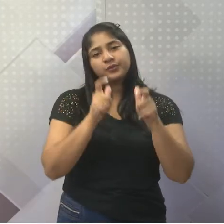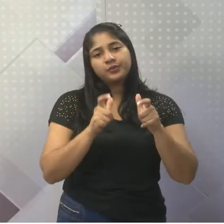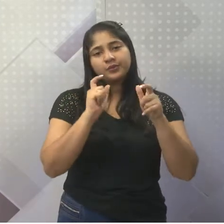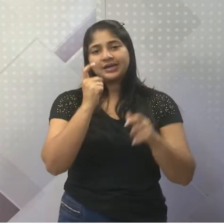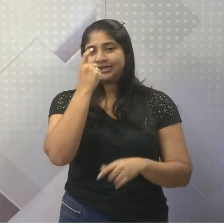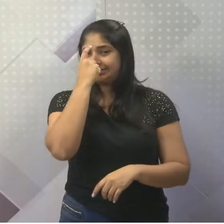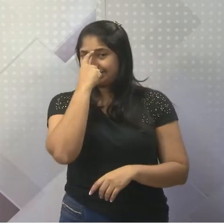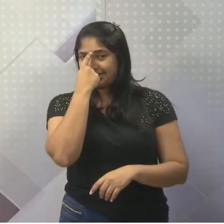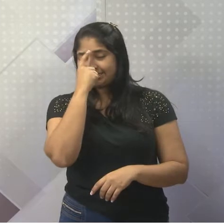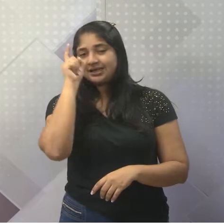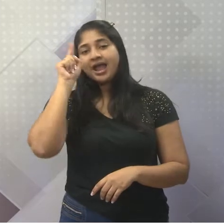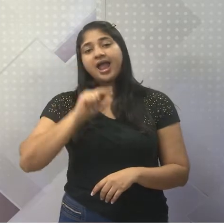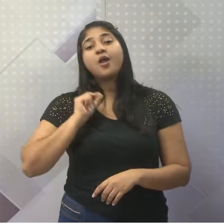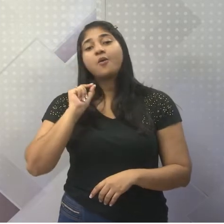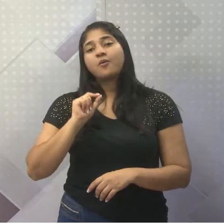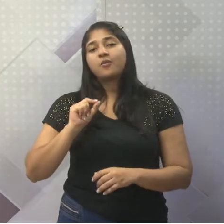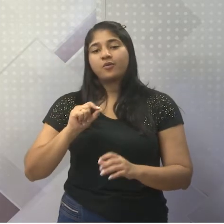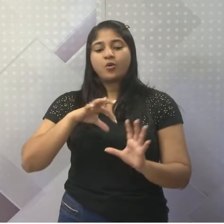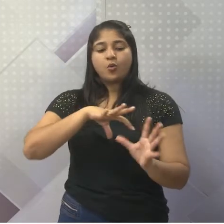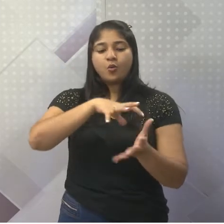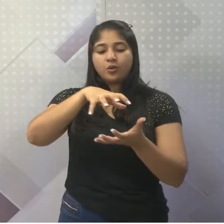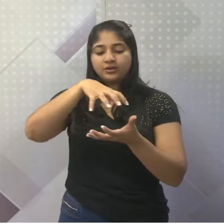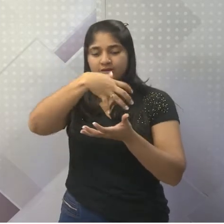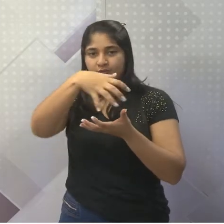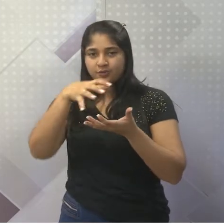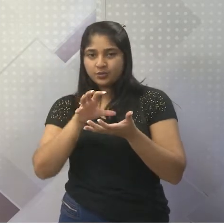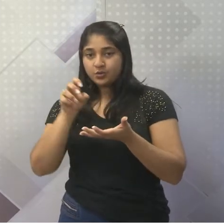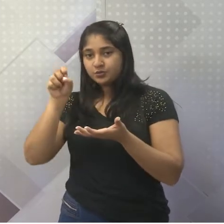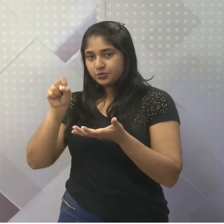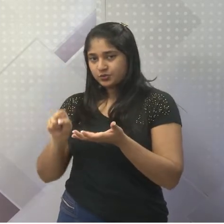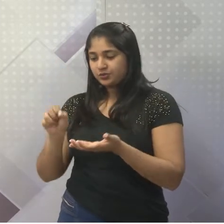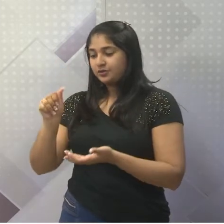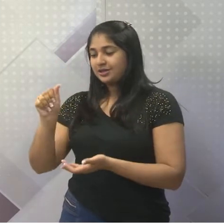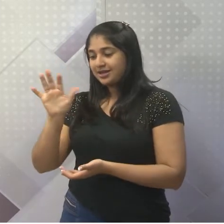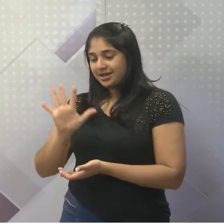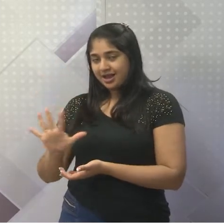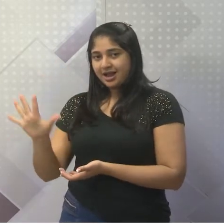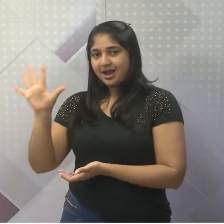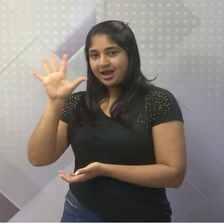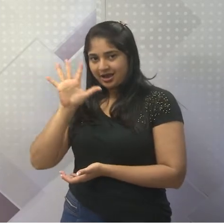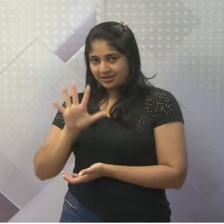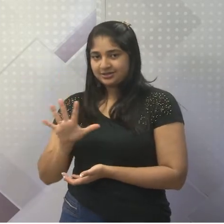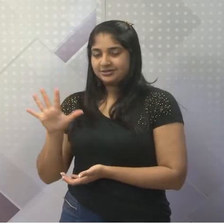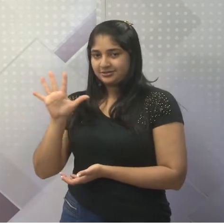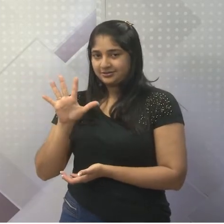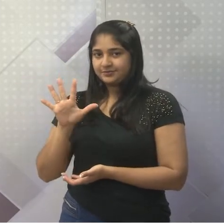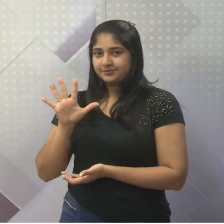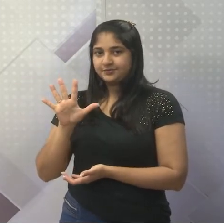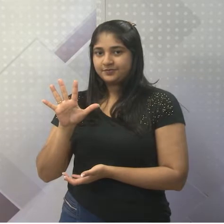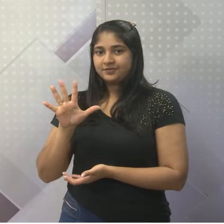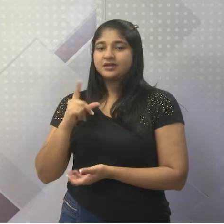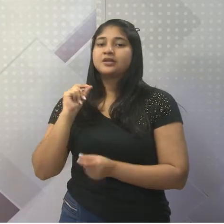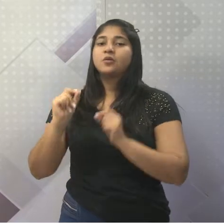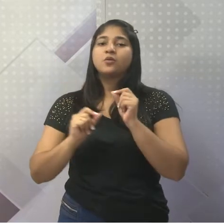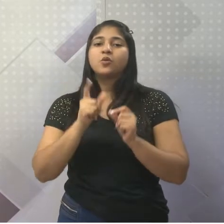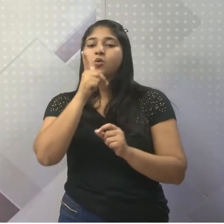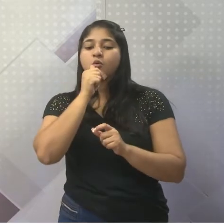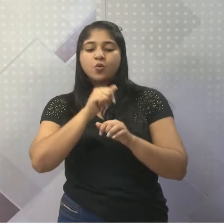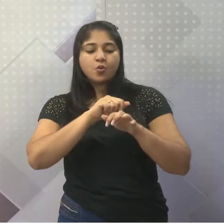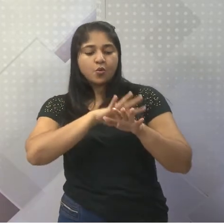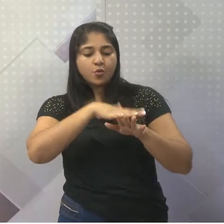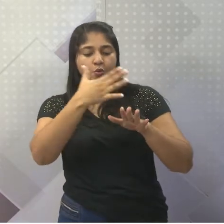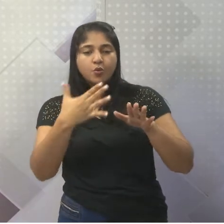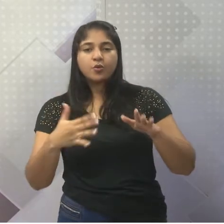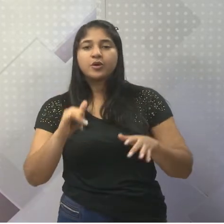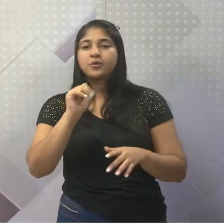da Índia, ela se localiza no sul do continente asiático, especificamente no sudeste asiático, e ela é banhada pelo Oceano